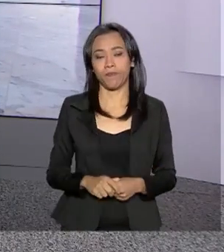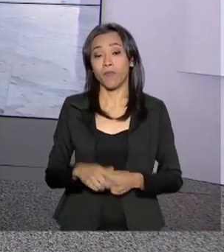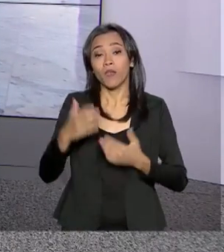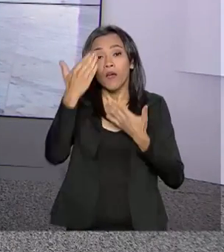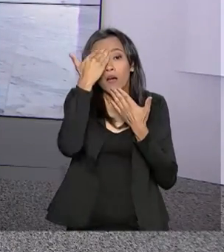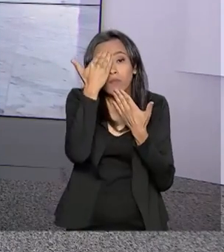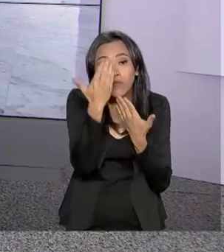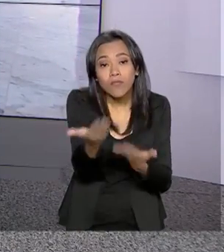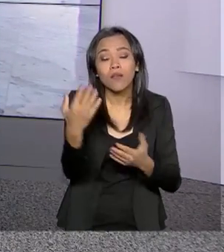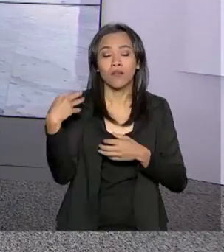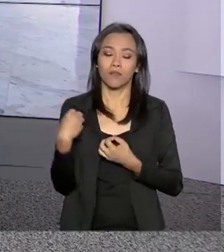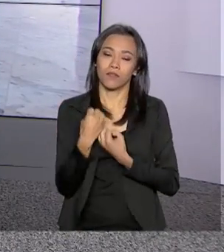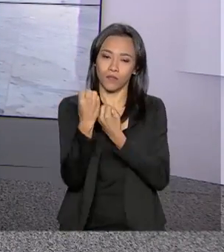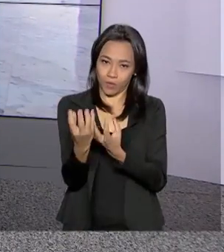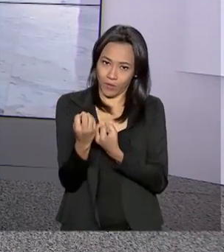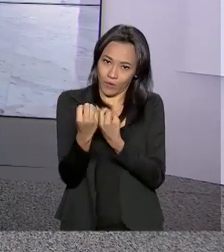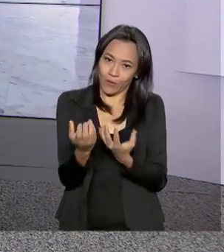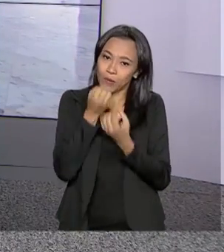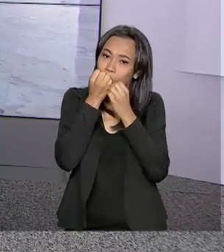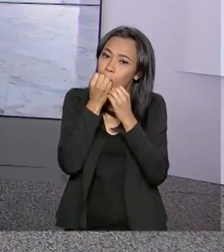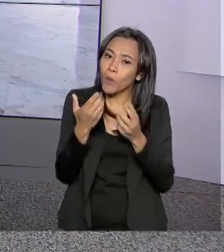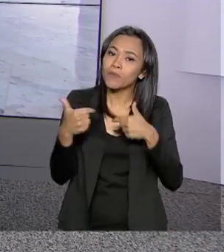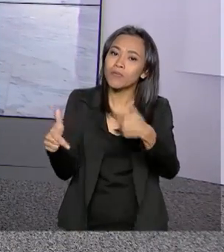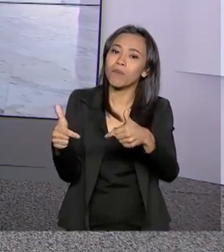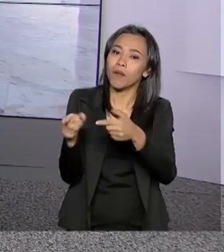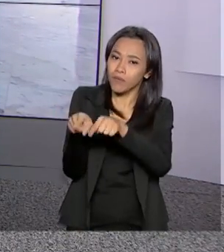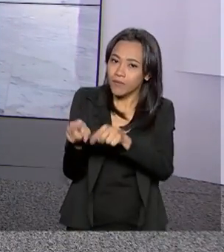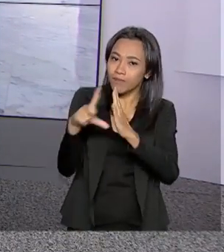Obrigada pelas suas informações, Luciana. Bom trabalho para você aí no Planalto. Obrigado.